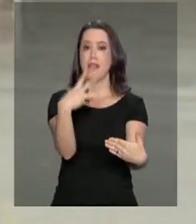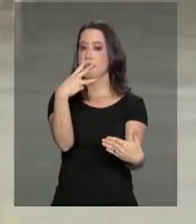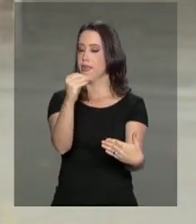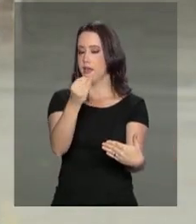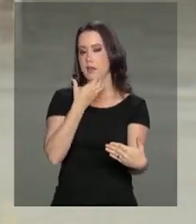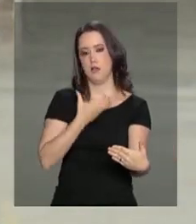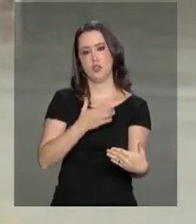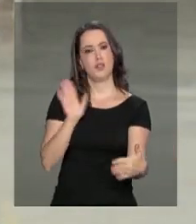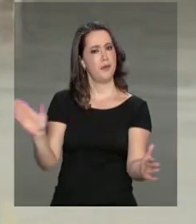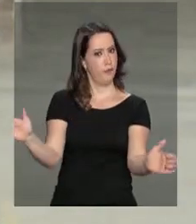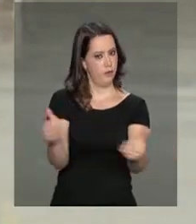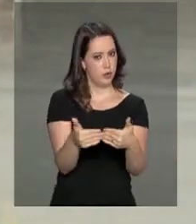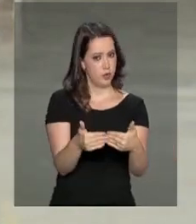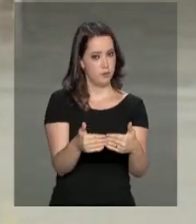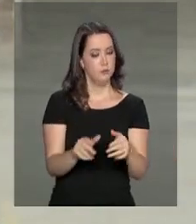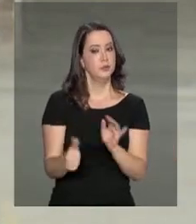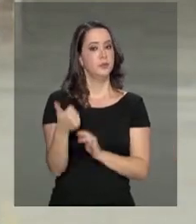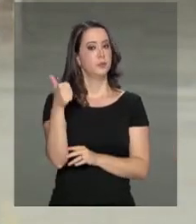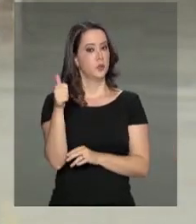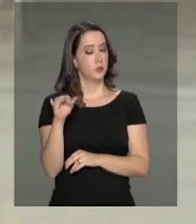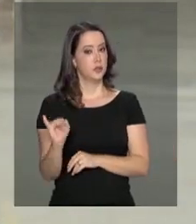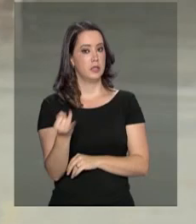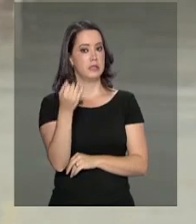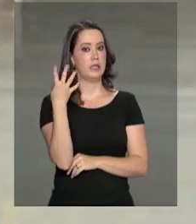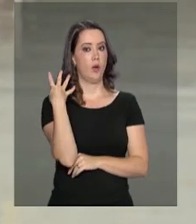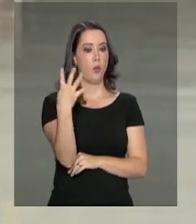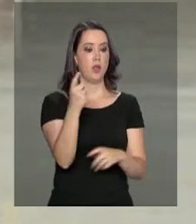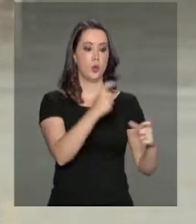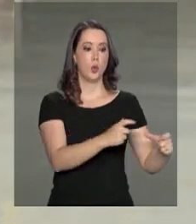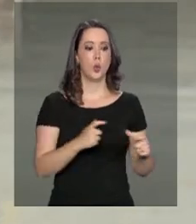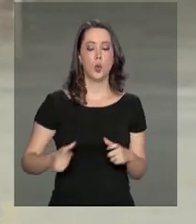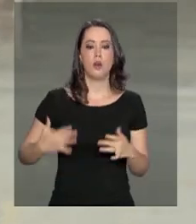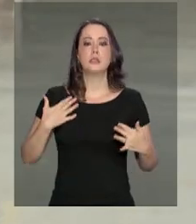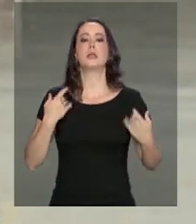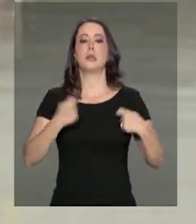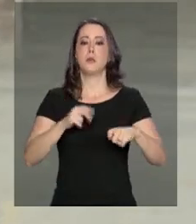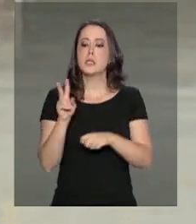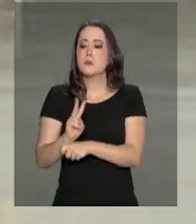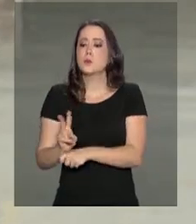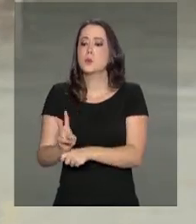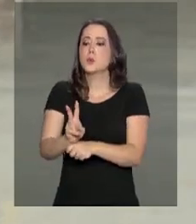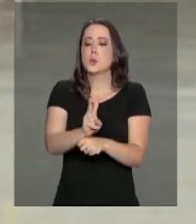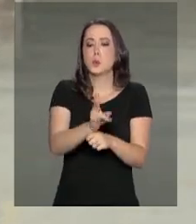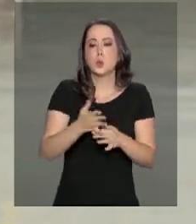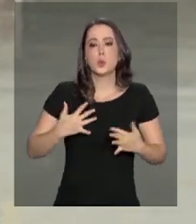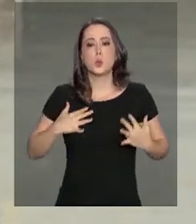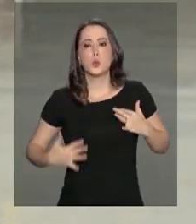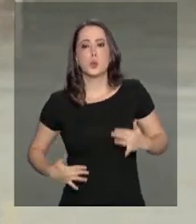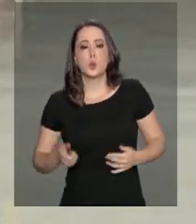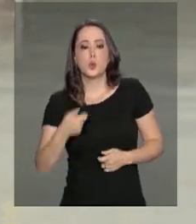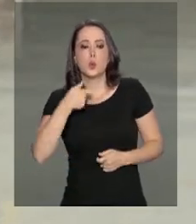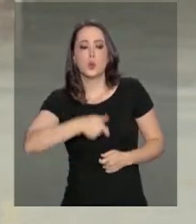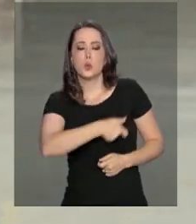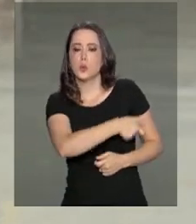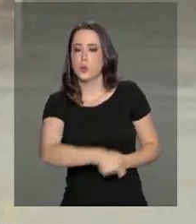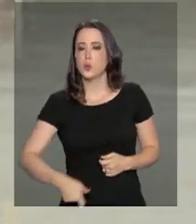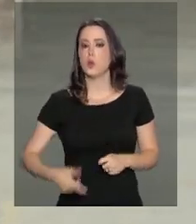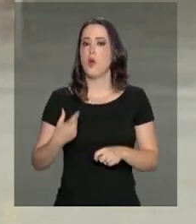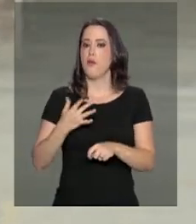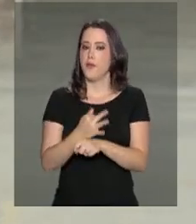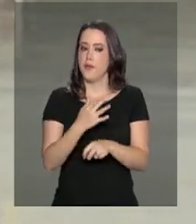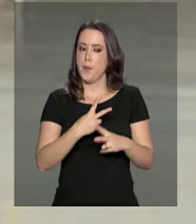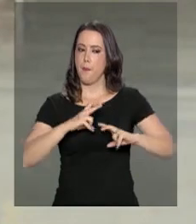30 de dezembro. No dia 1º de janeiro, haverá quatro pontos de revista pessoal ao longo da via, com detectores de metais.